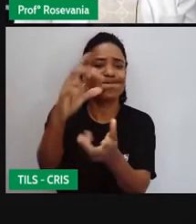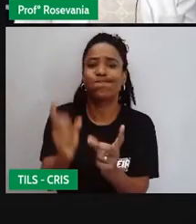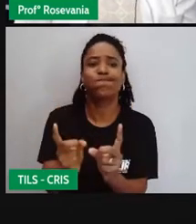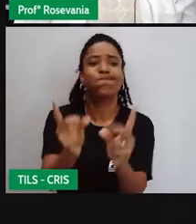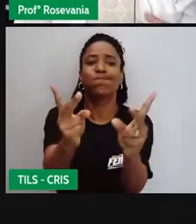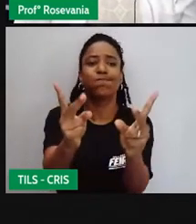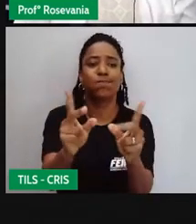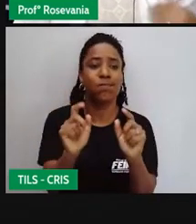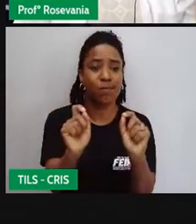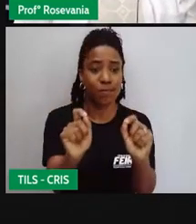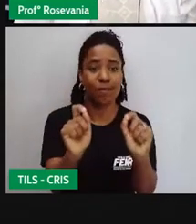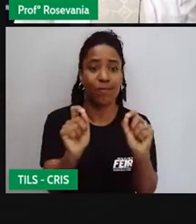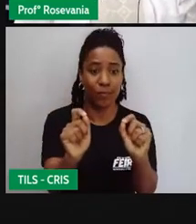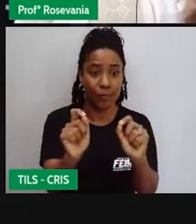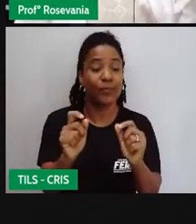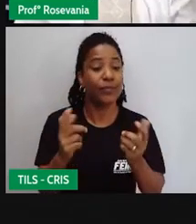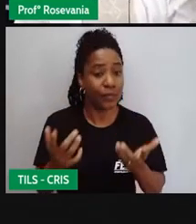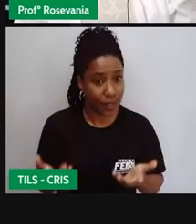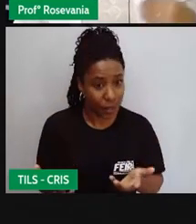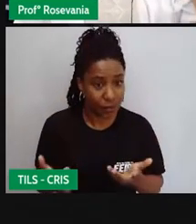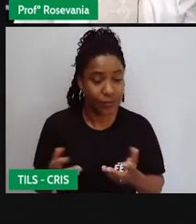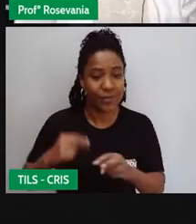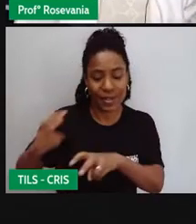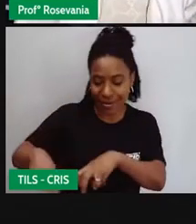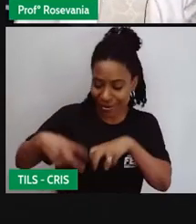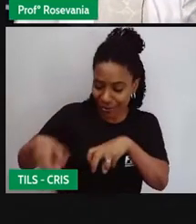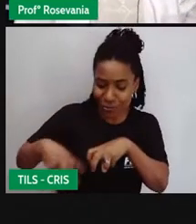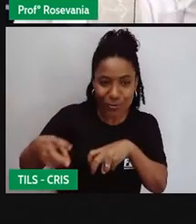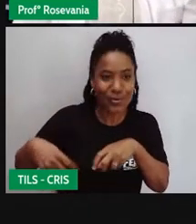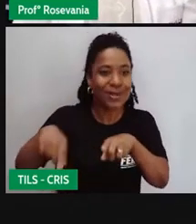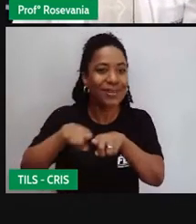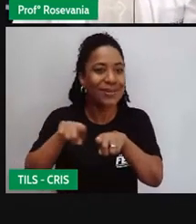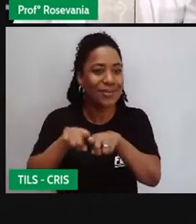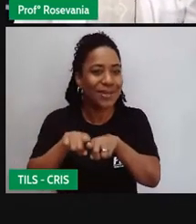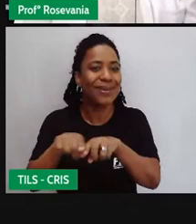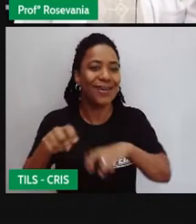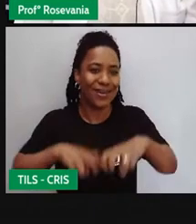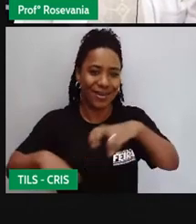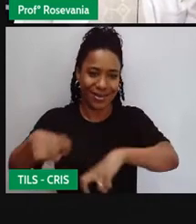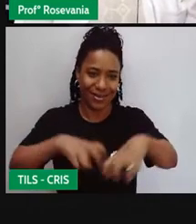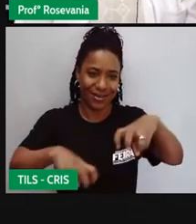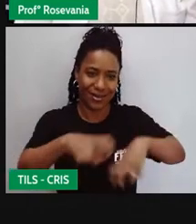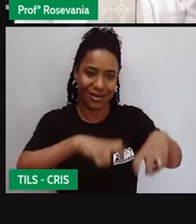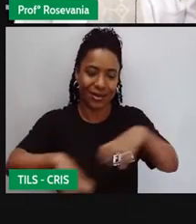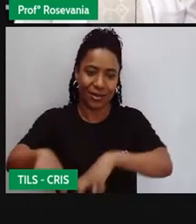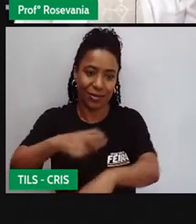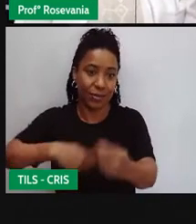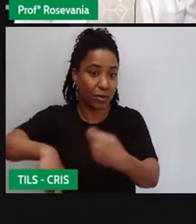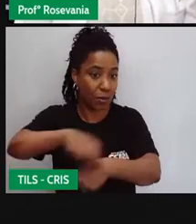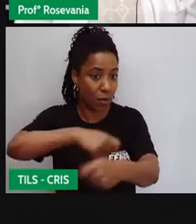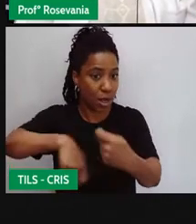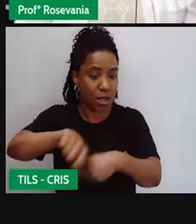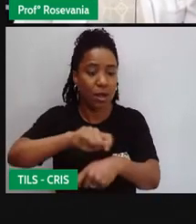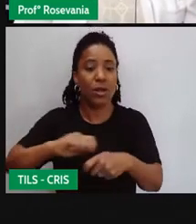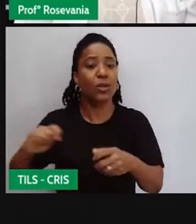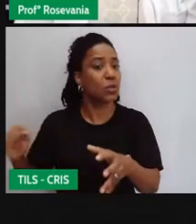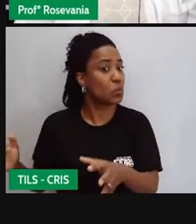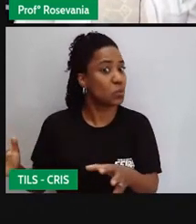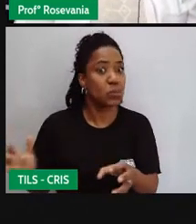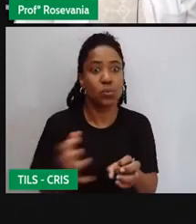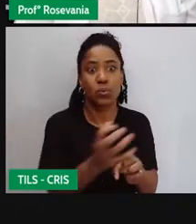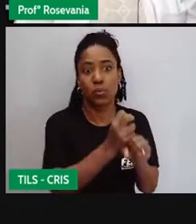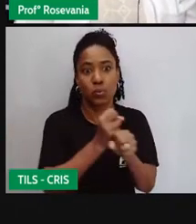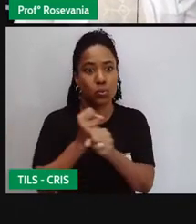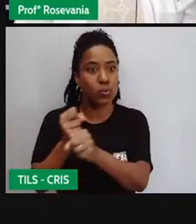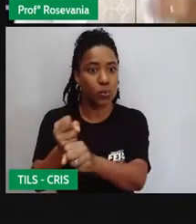que permeiam esse universo, né? Da agricultura e da pecuária. Então, todas essas atividades agrícolas e que tem